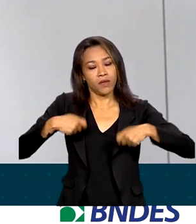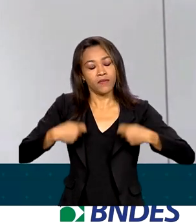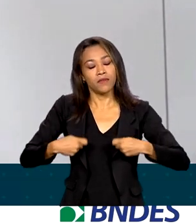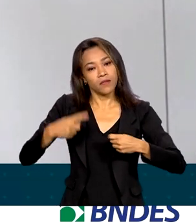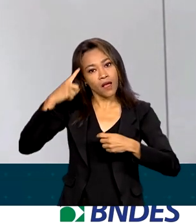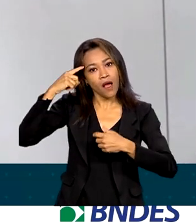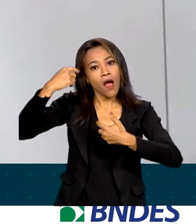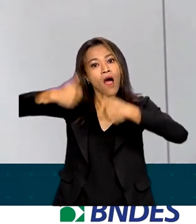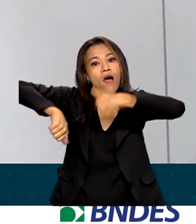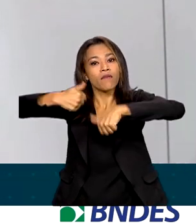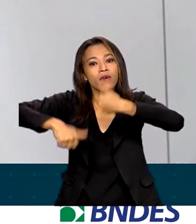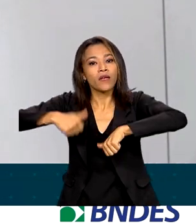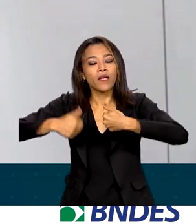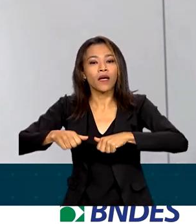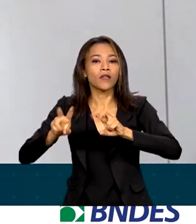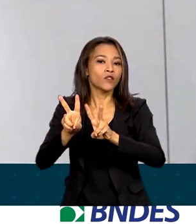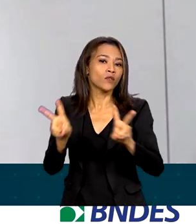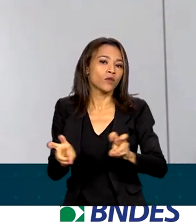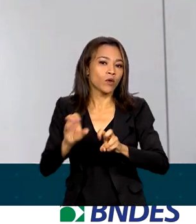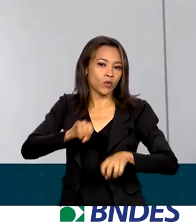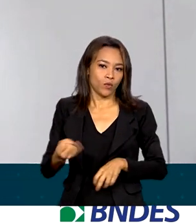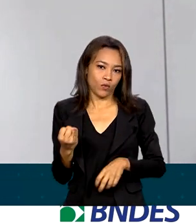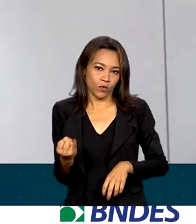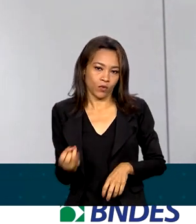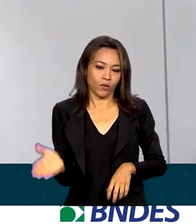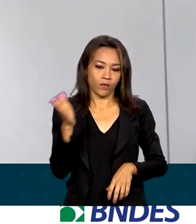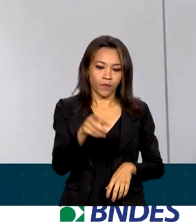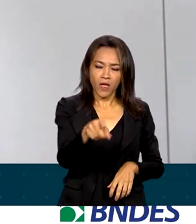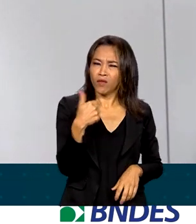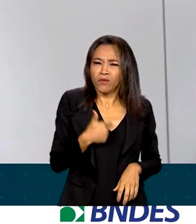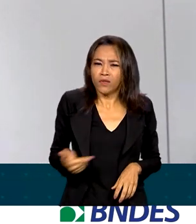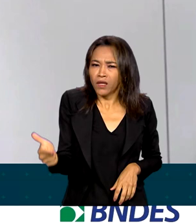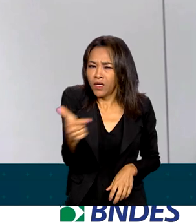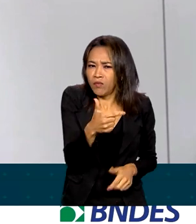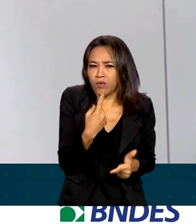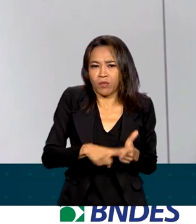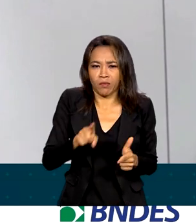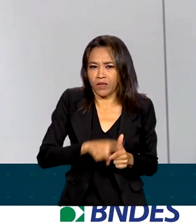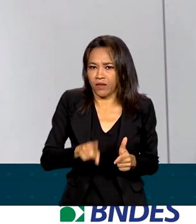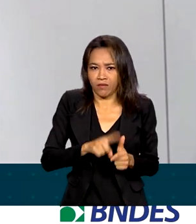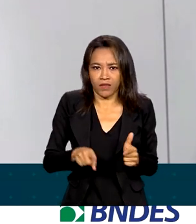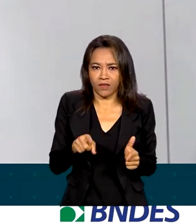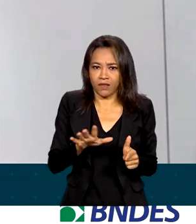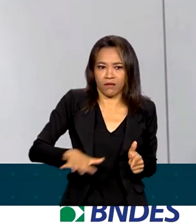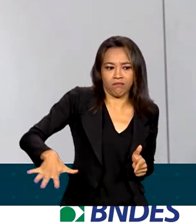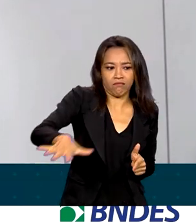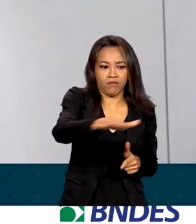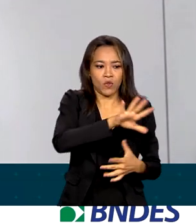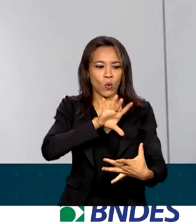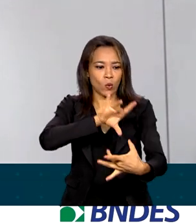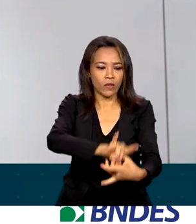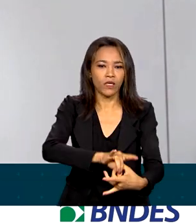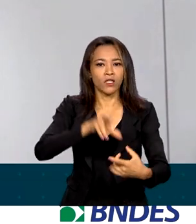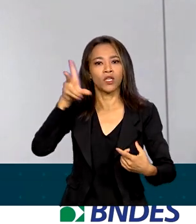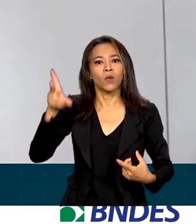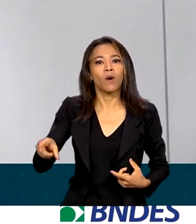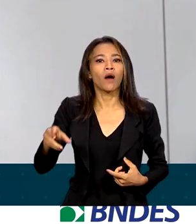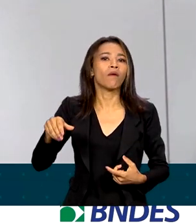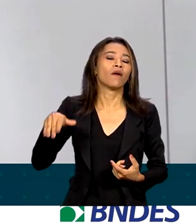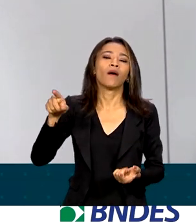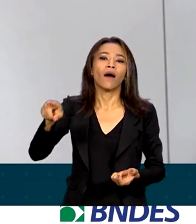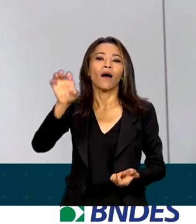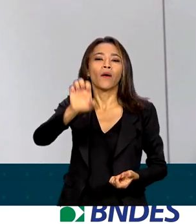juros do país. Montamos problemas geopolíticos, como a Ásia e a Europa se encontram hoje.